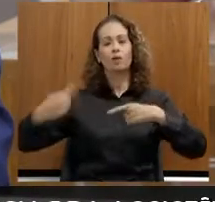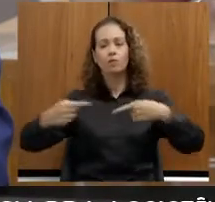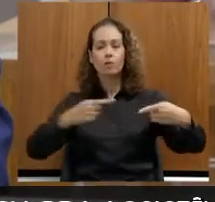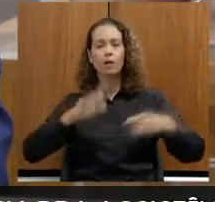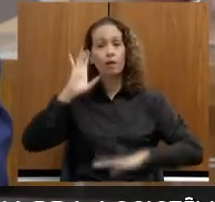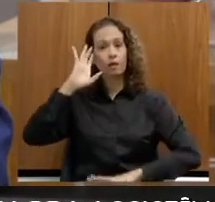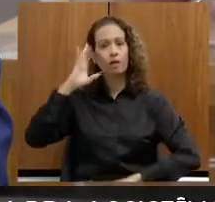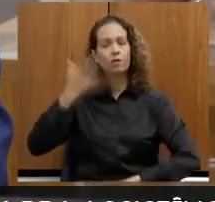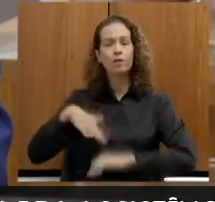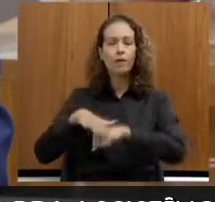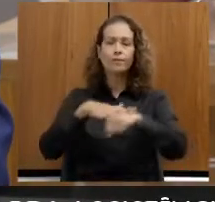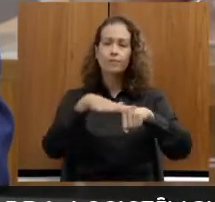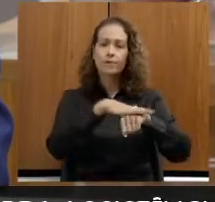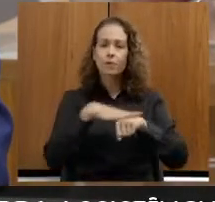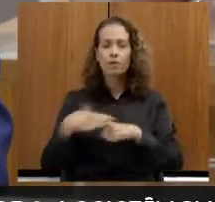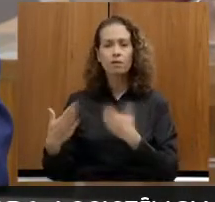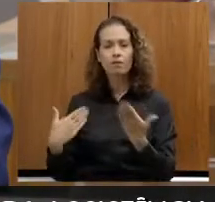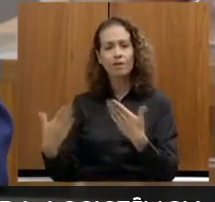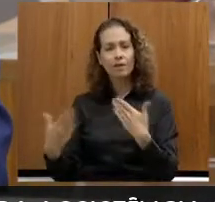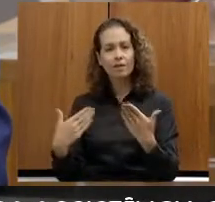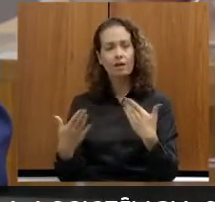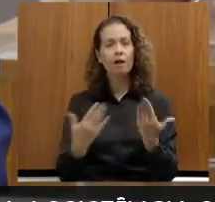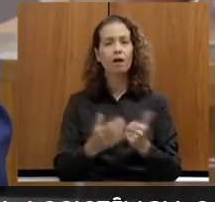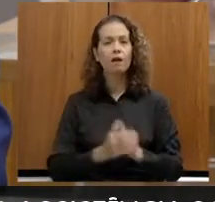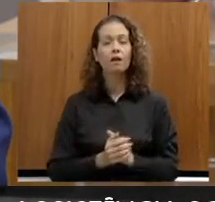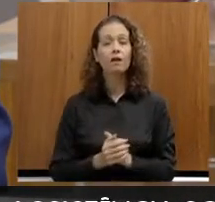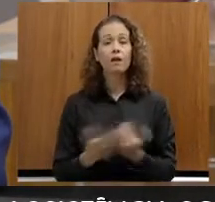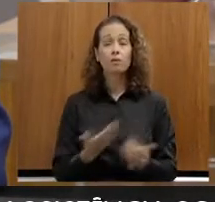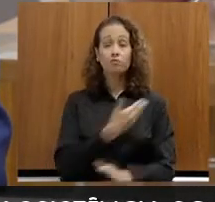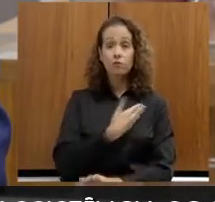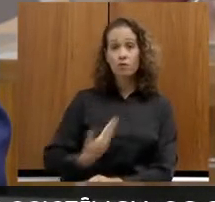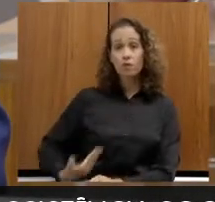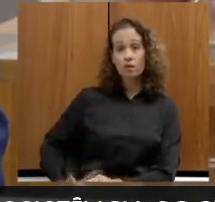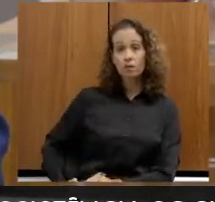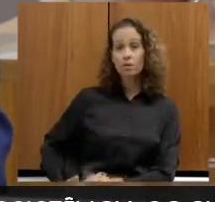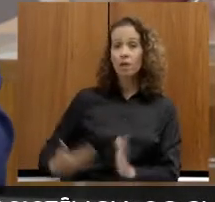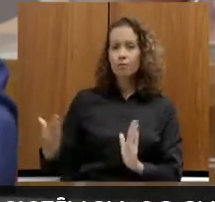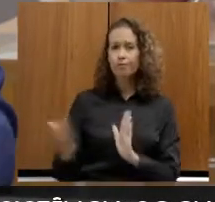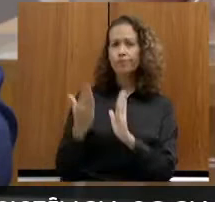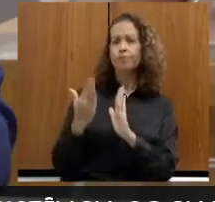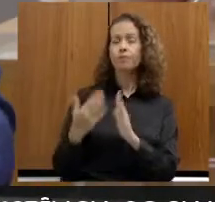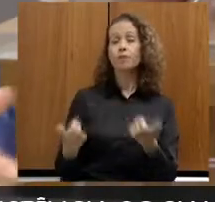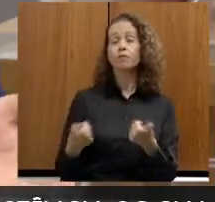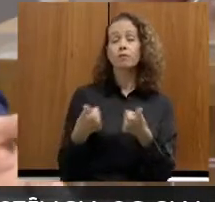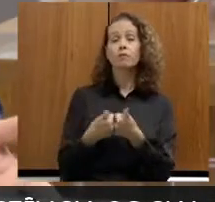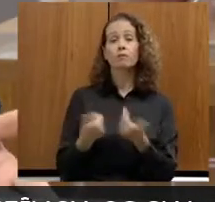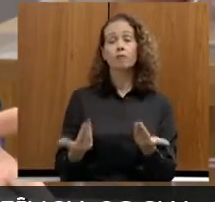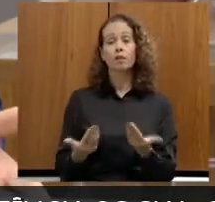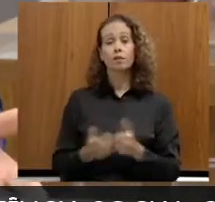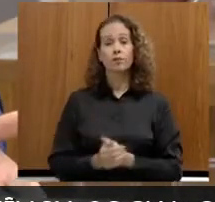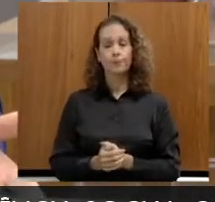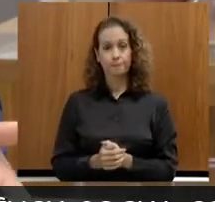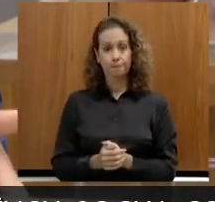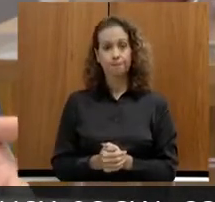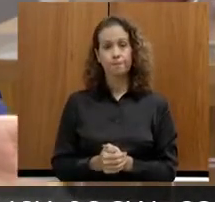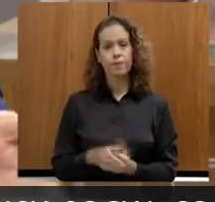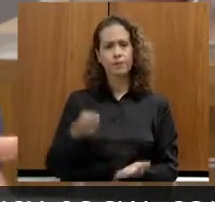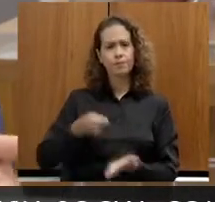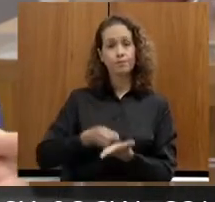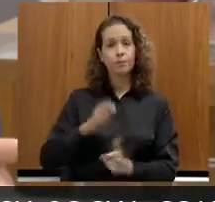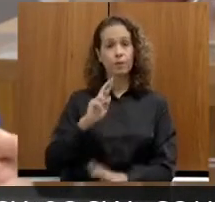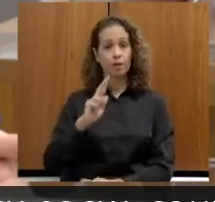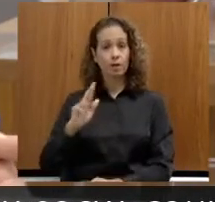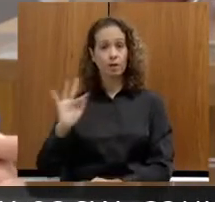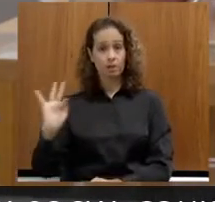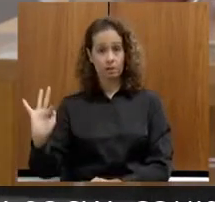conversarmos, nada melhor do que chamarmos o governo federal para perto, e já que essa é a imposição do regime de